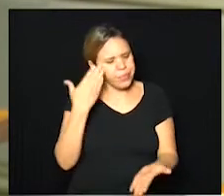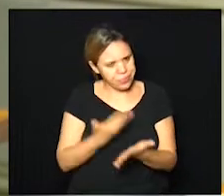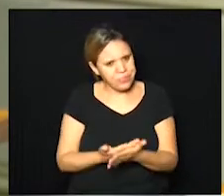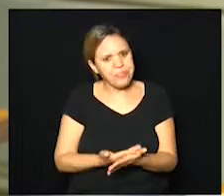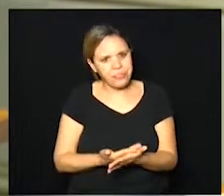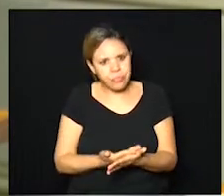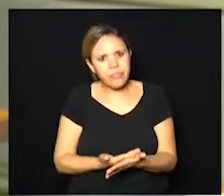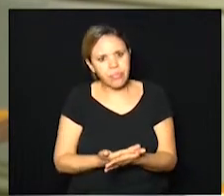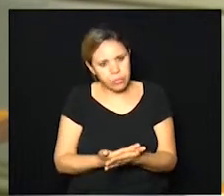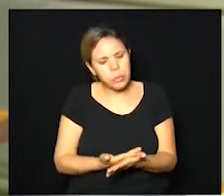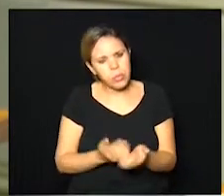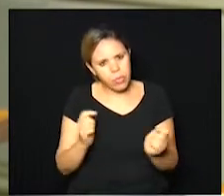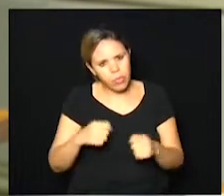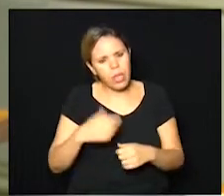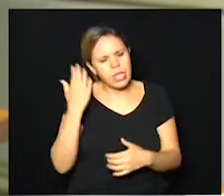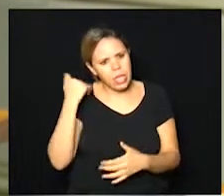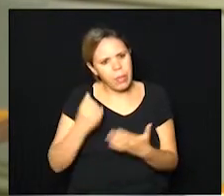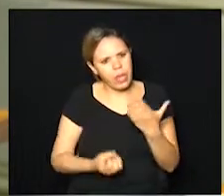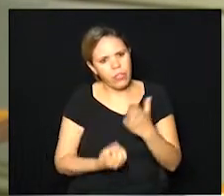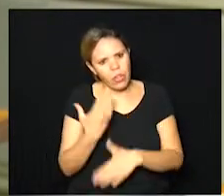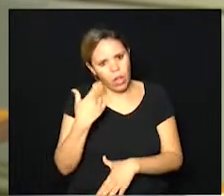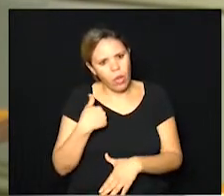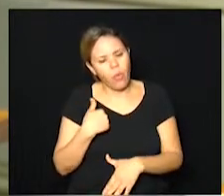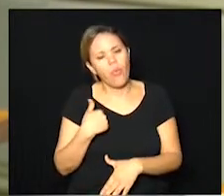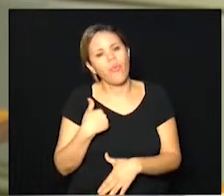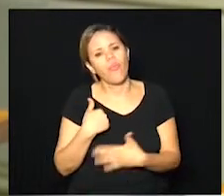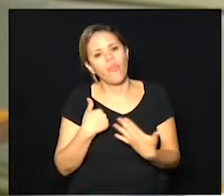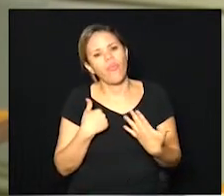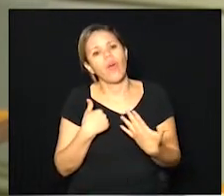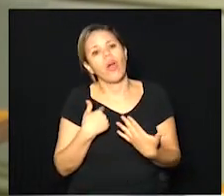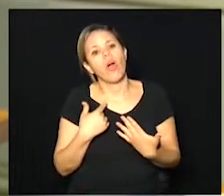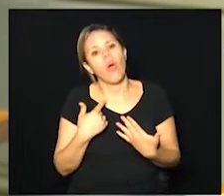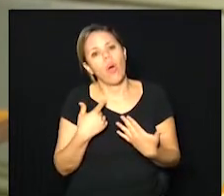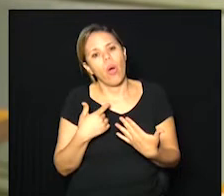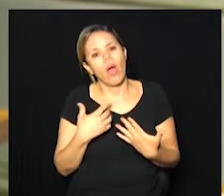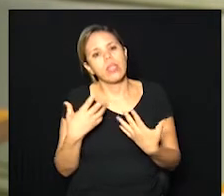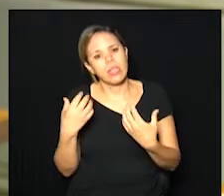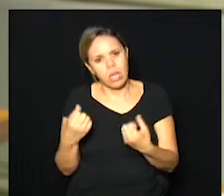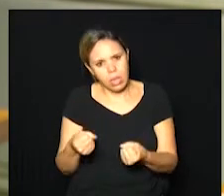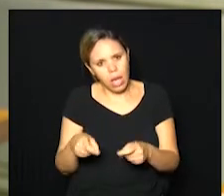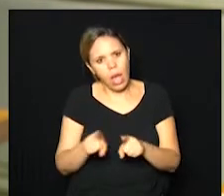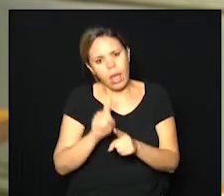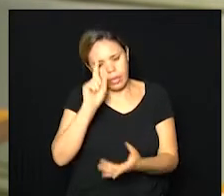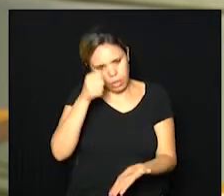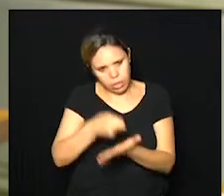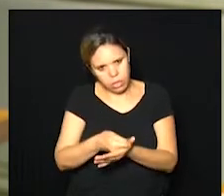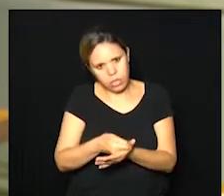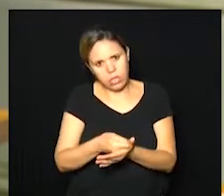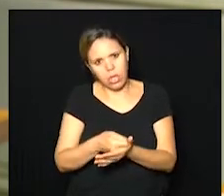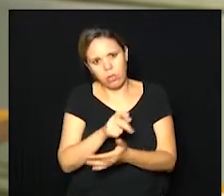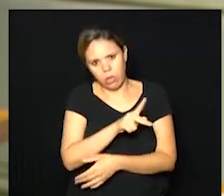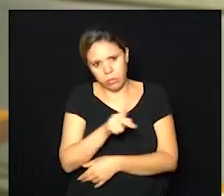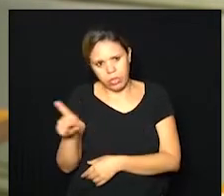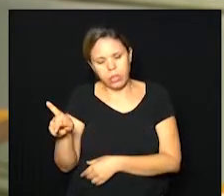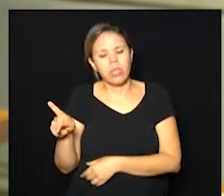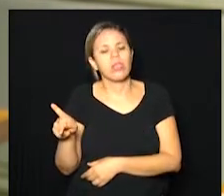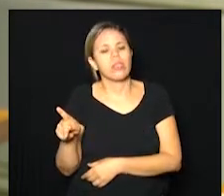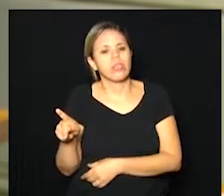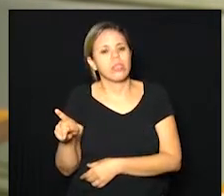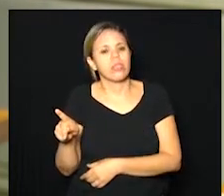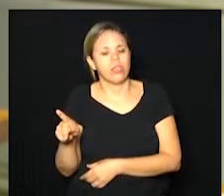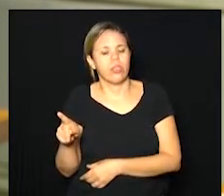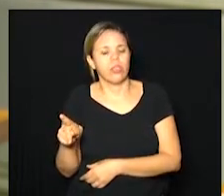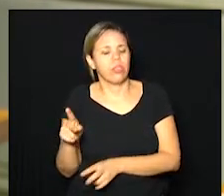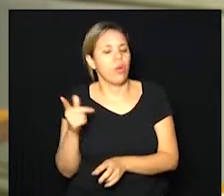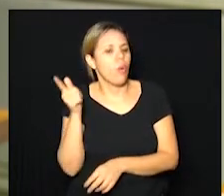ao tomarem conhecimento vão anuir com a decisão da mesa e da presidência, nós